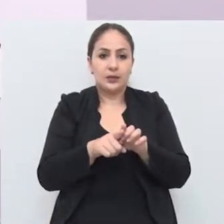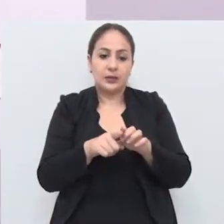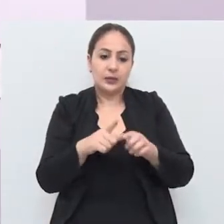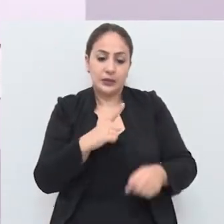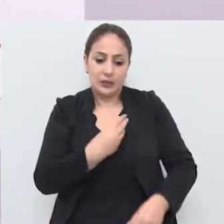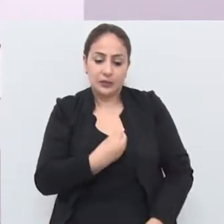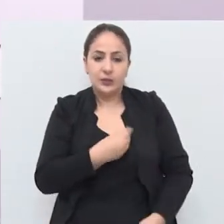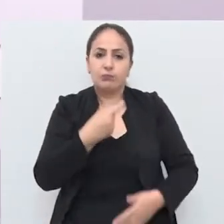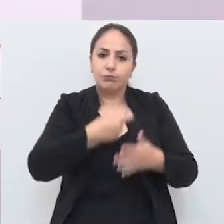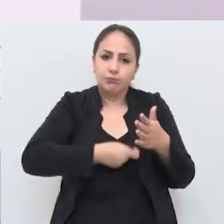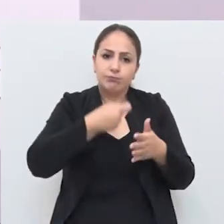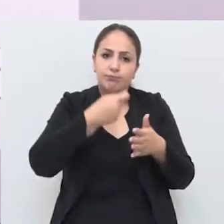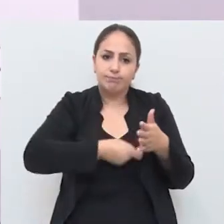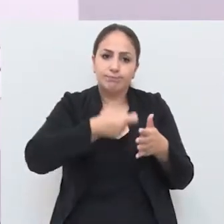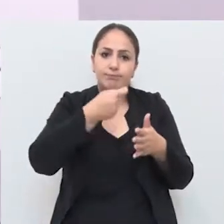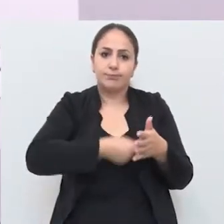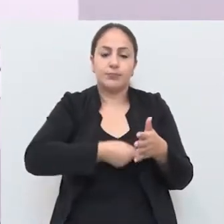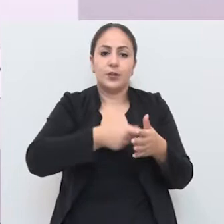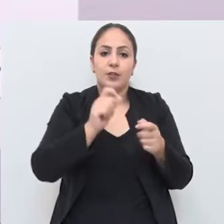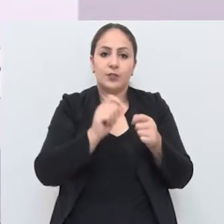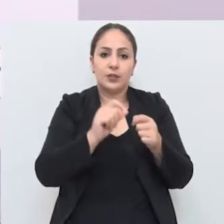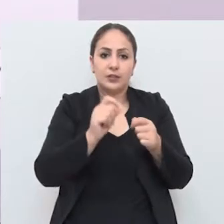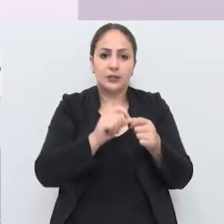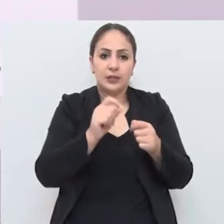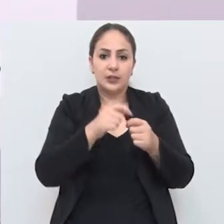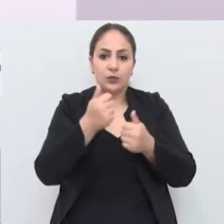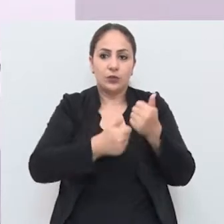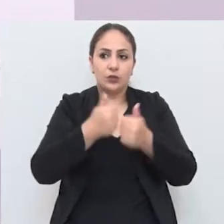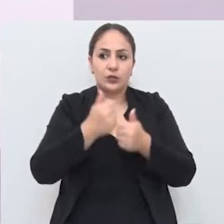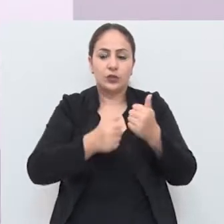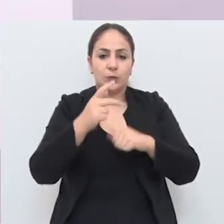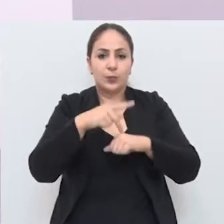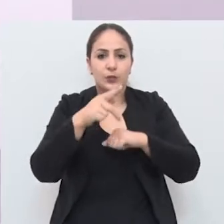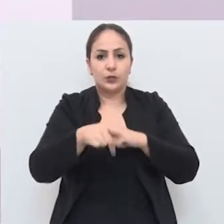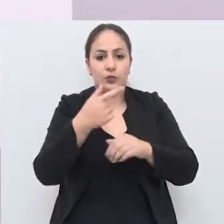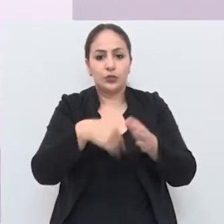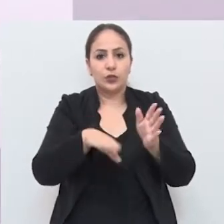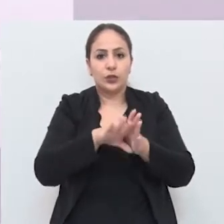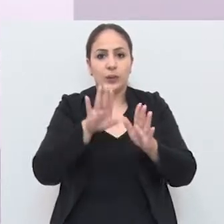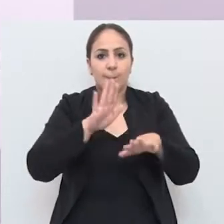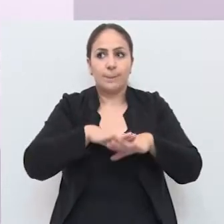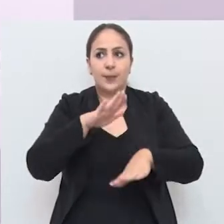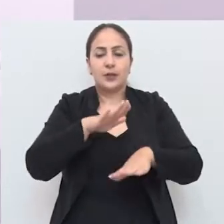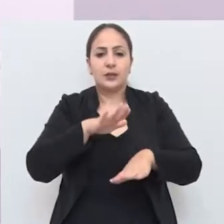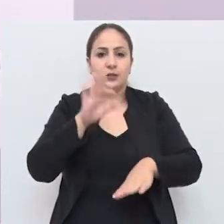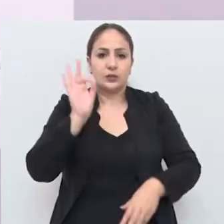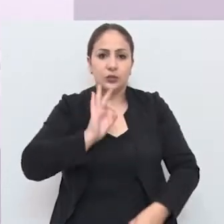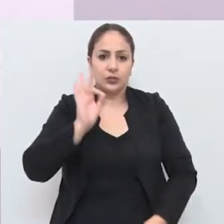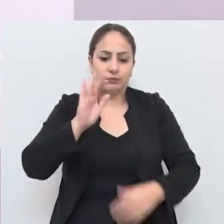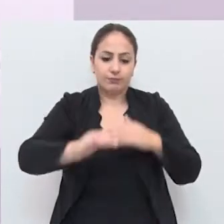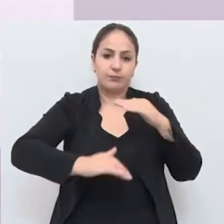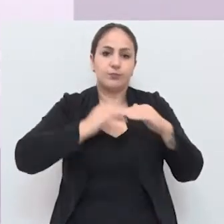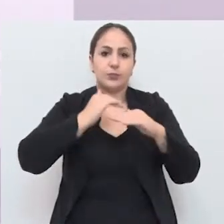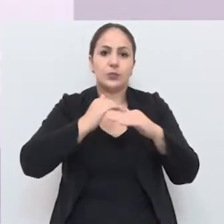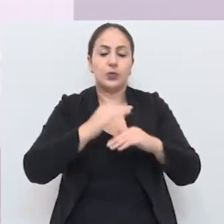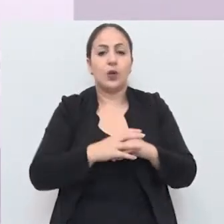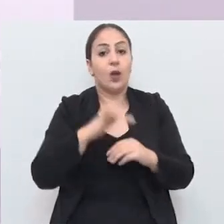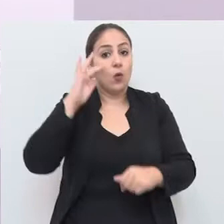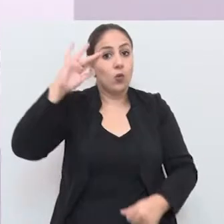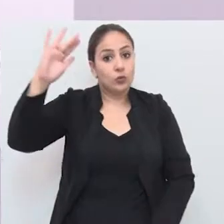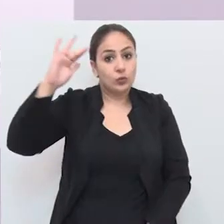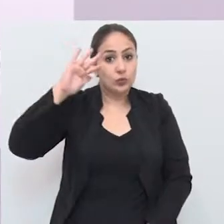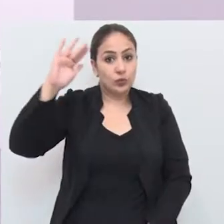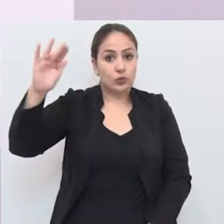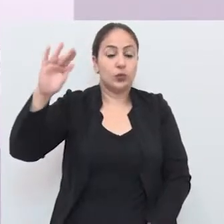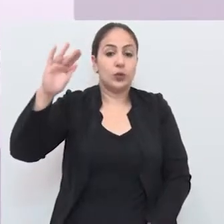as abenegadas do esporte ali, estão guerreando, lutando, fazer com que o Futsal de Passo Fundo chegue ao mais alto patamar.